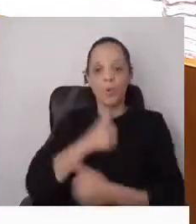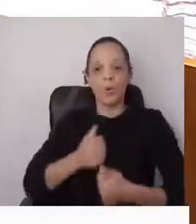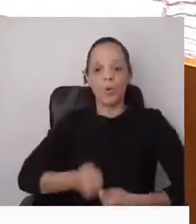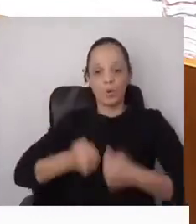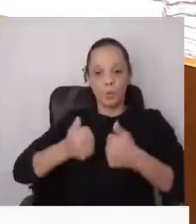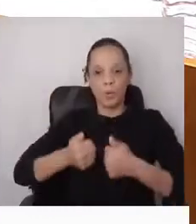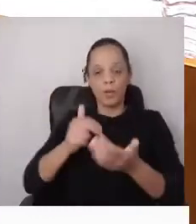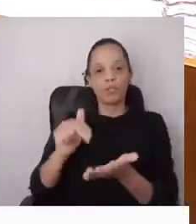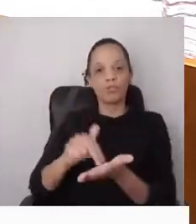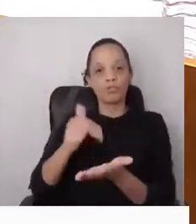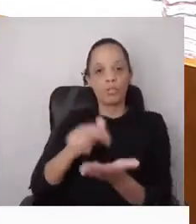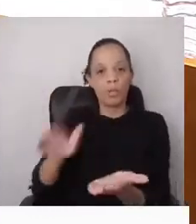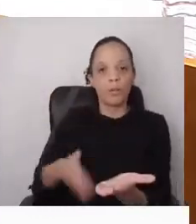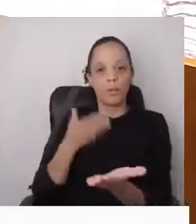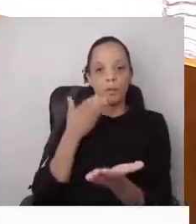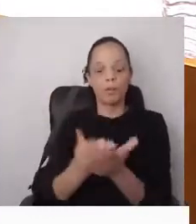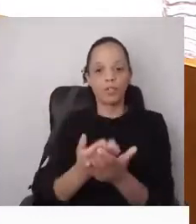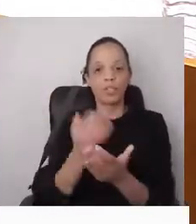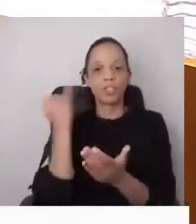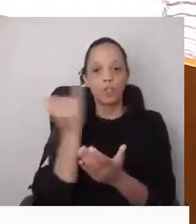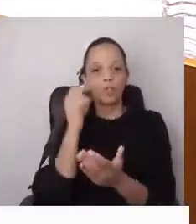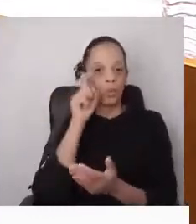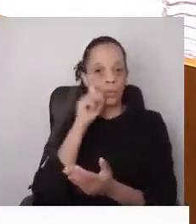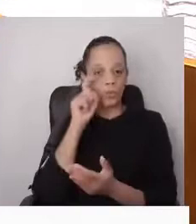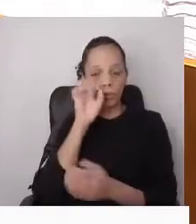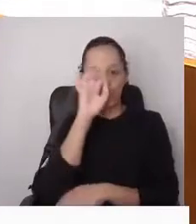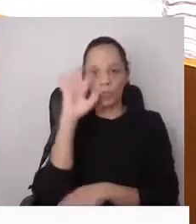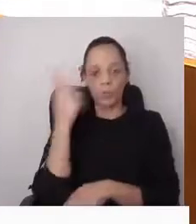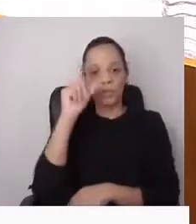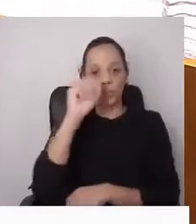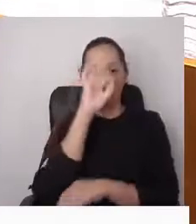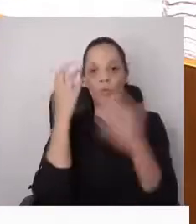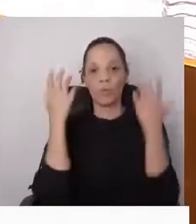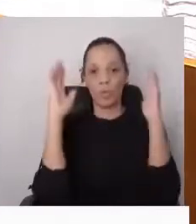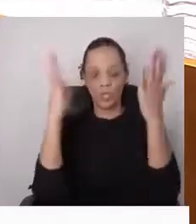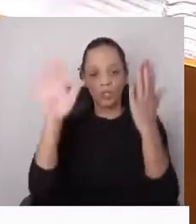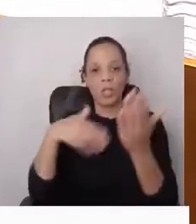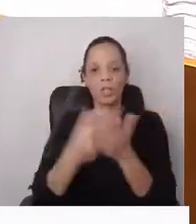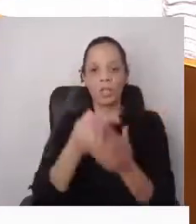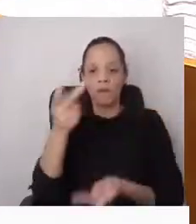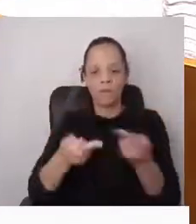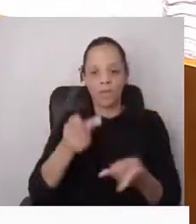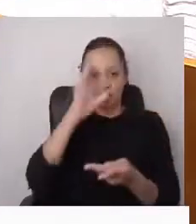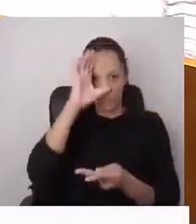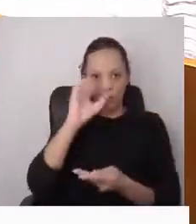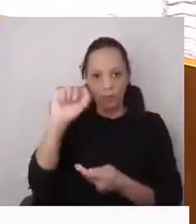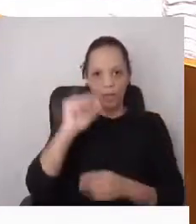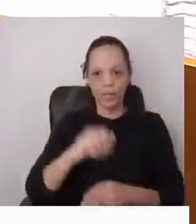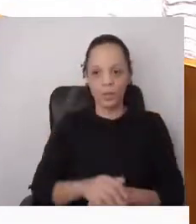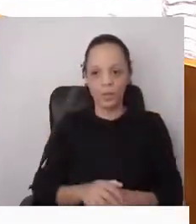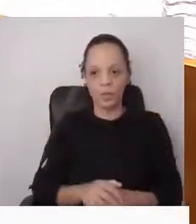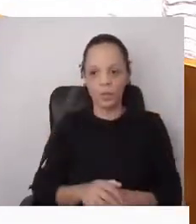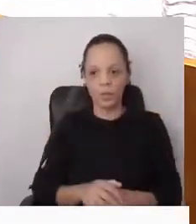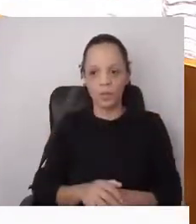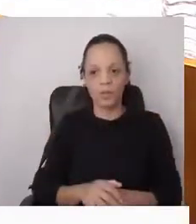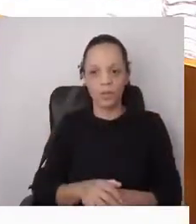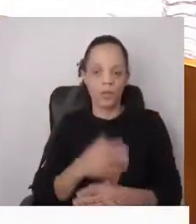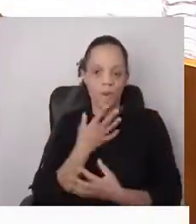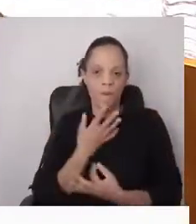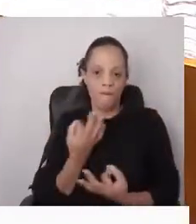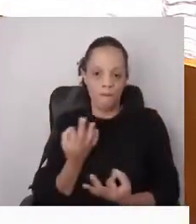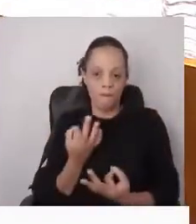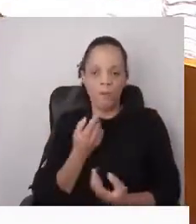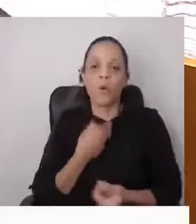a proposta do Instituto da Conservação da Natureza e das Florestas para ser avaliado pelo Governo, manifesta e volta a